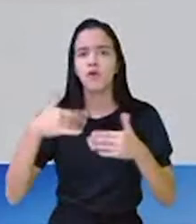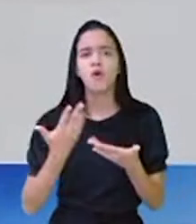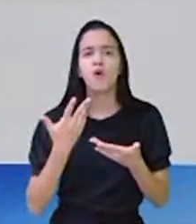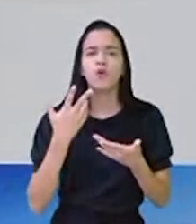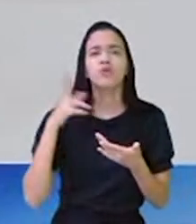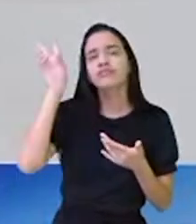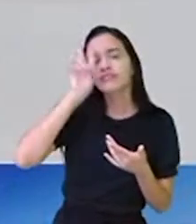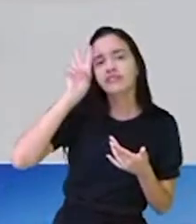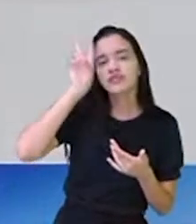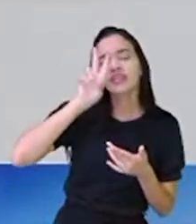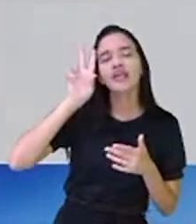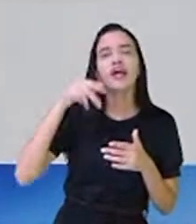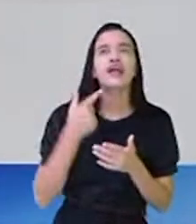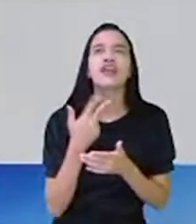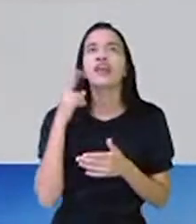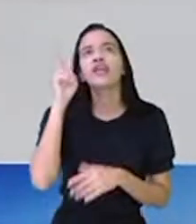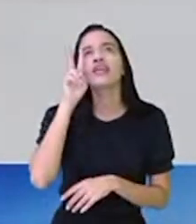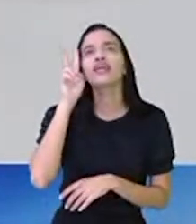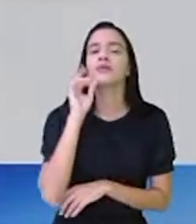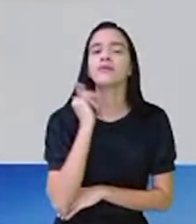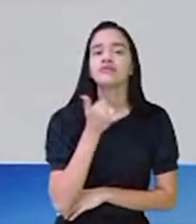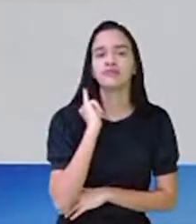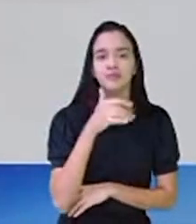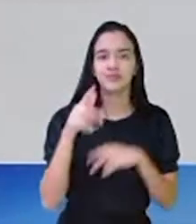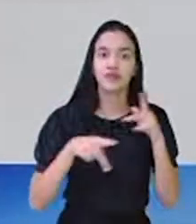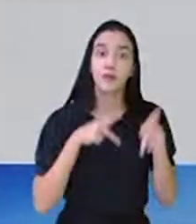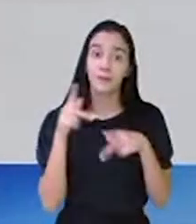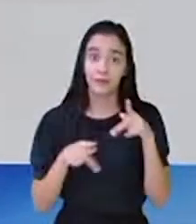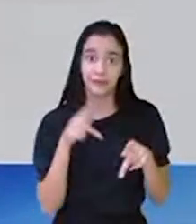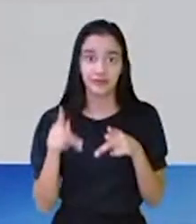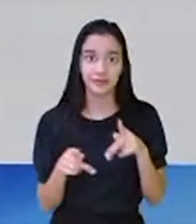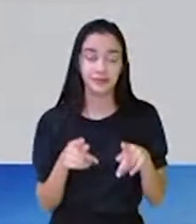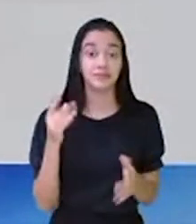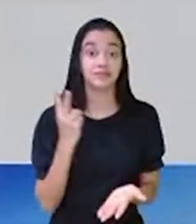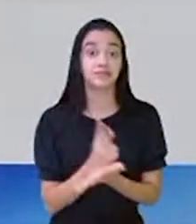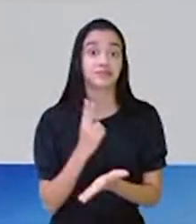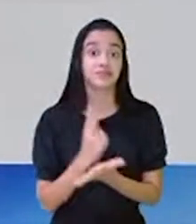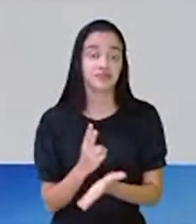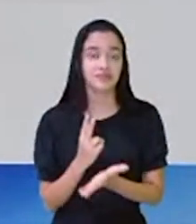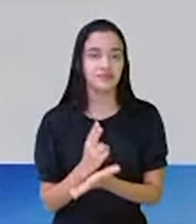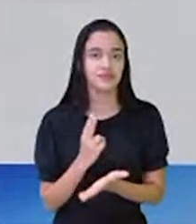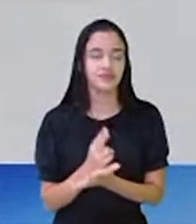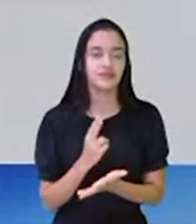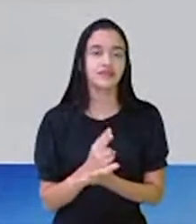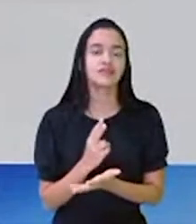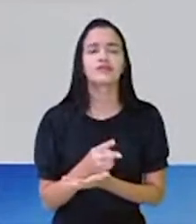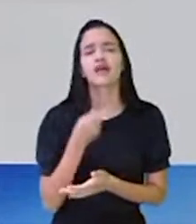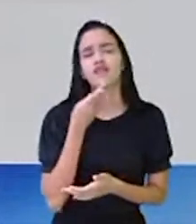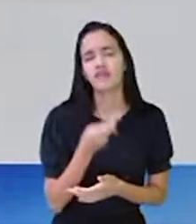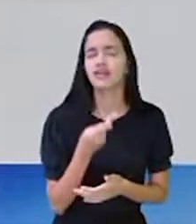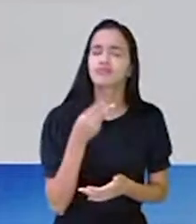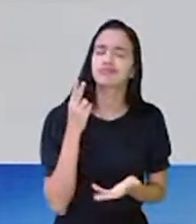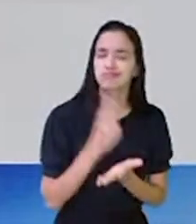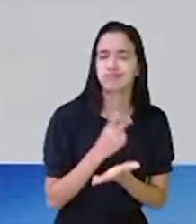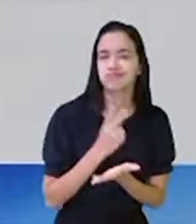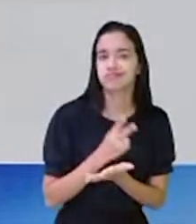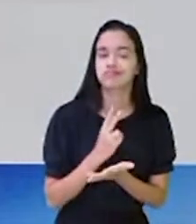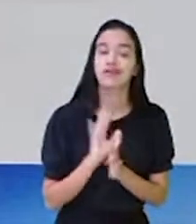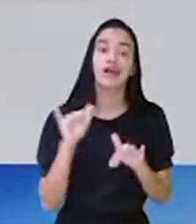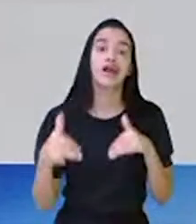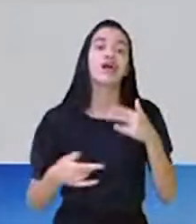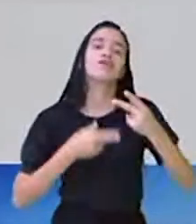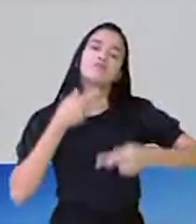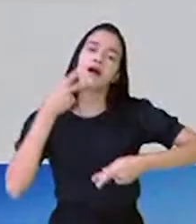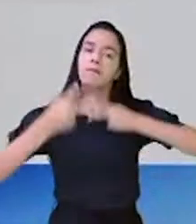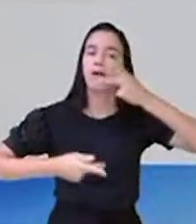lembrete. Aí, a gente lembra dos ditados populares. E a gente sempre está citando. Então, ditado